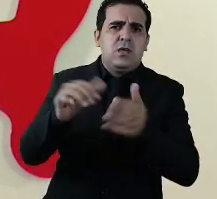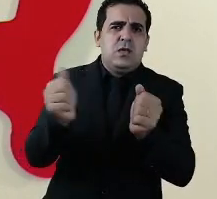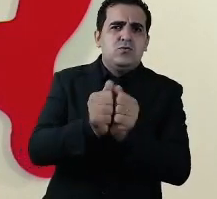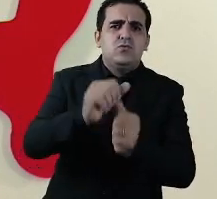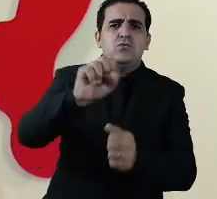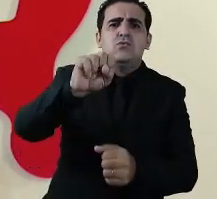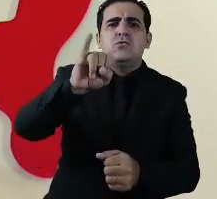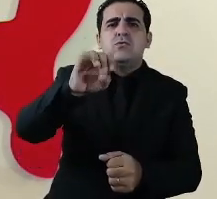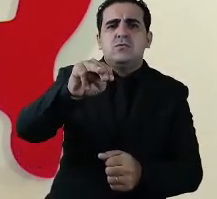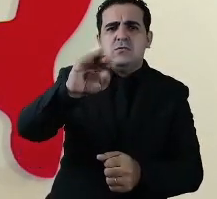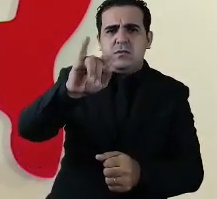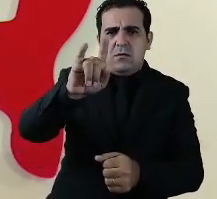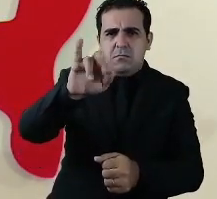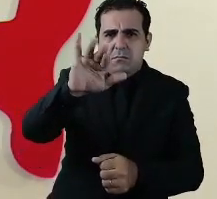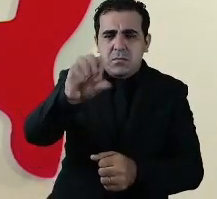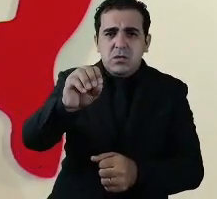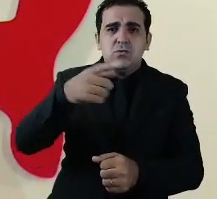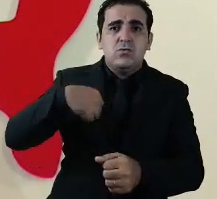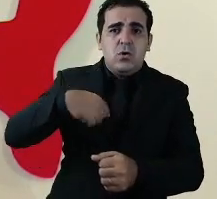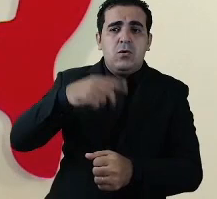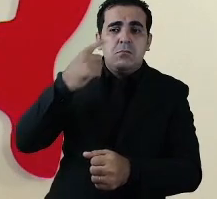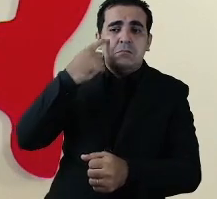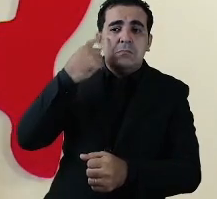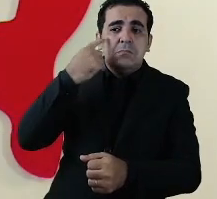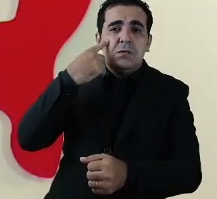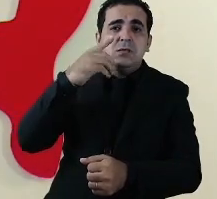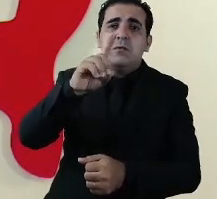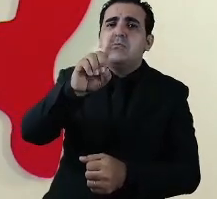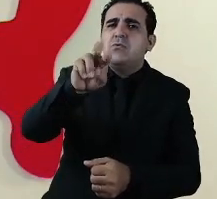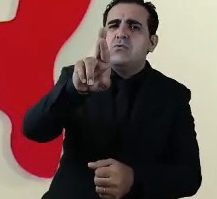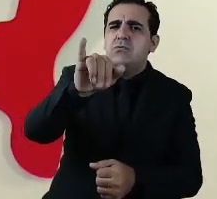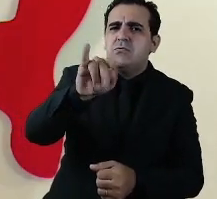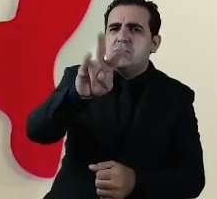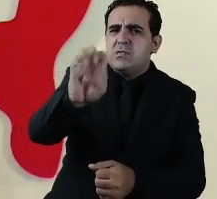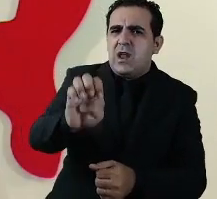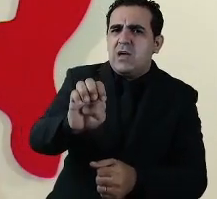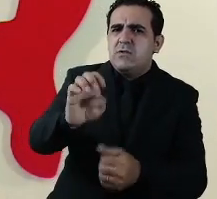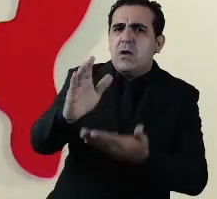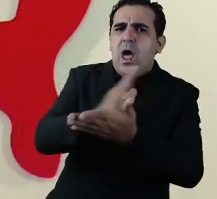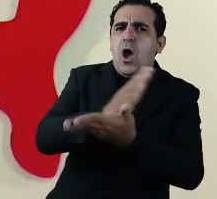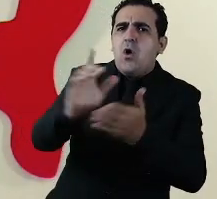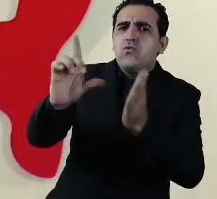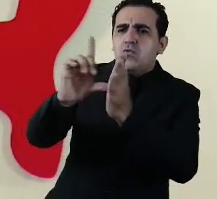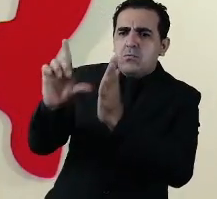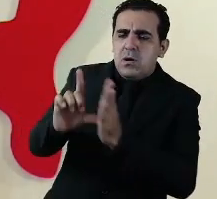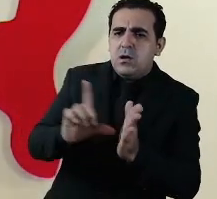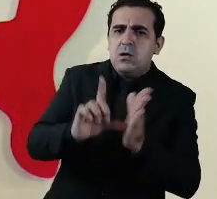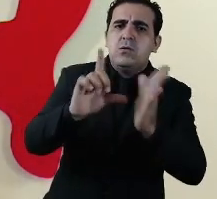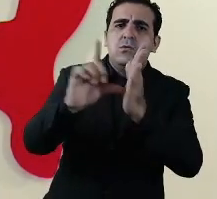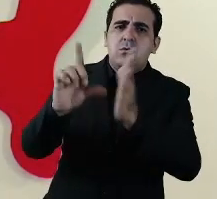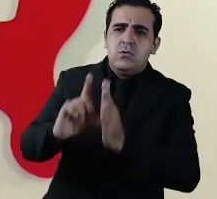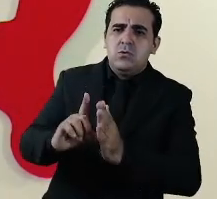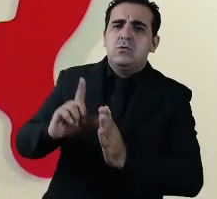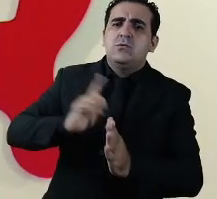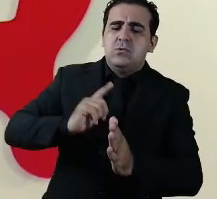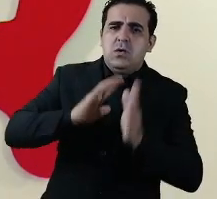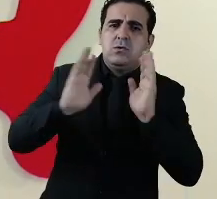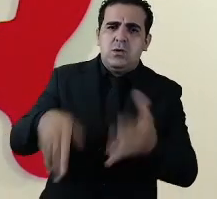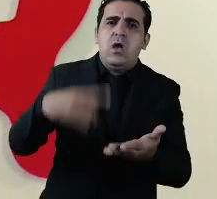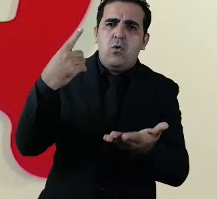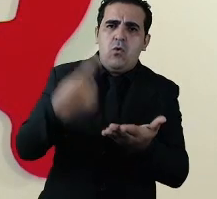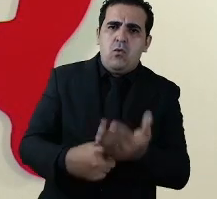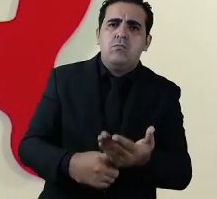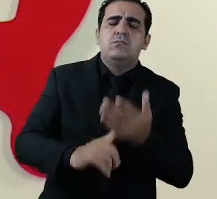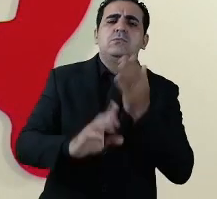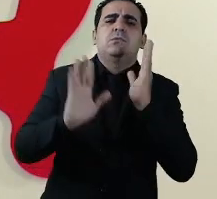Simplício Araújo admitimos a ideia do drive-thru para alguns estabelecimentos não há a princípio nenhum problema como está mantido o drive